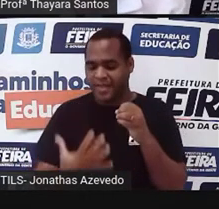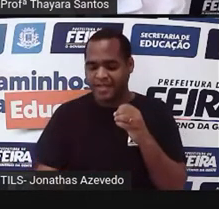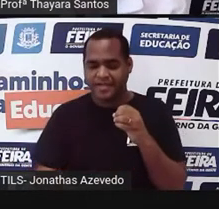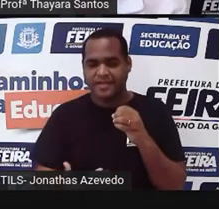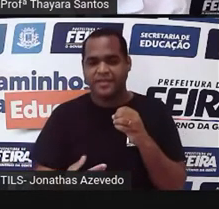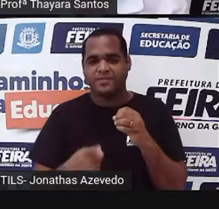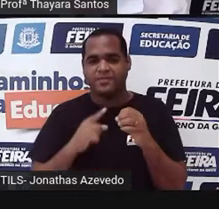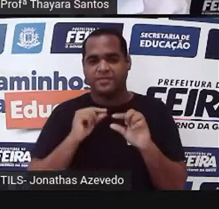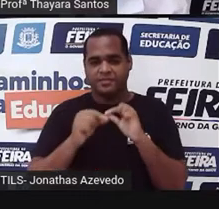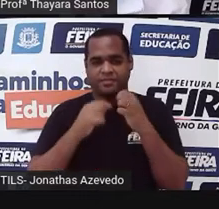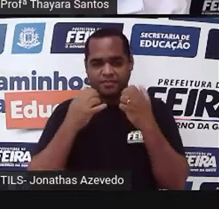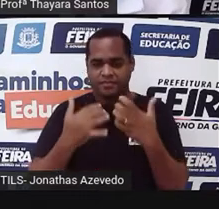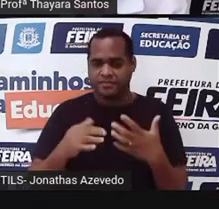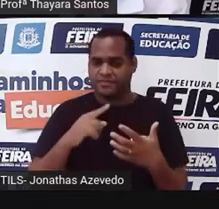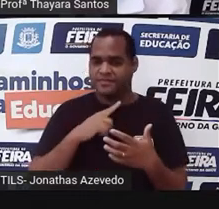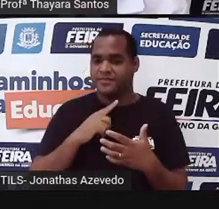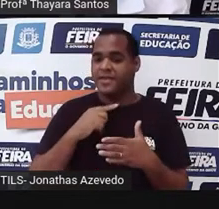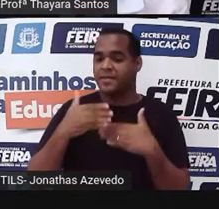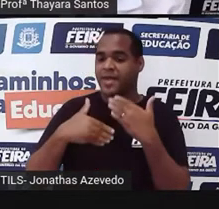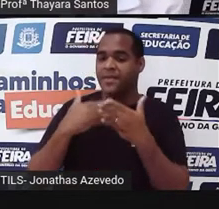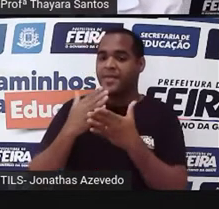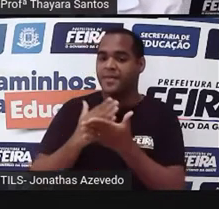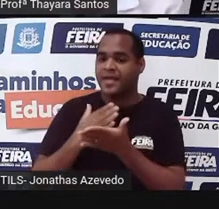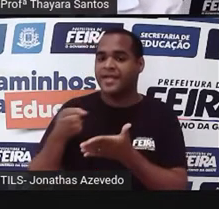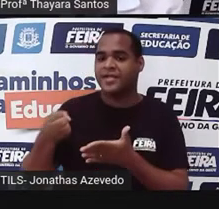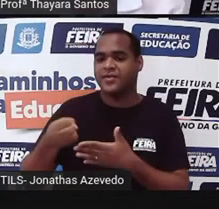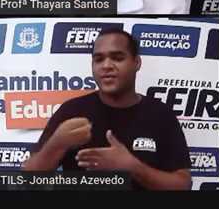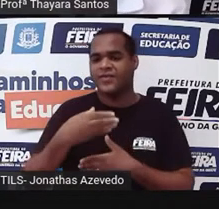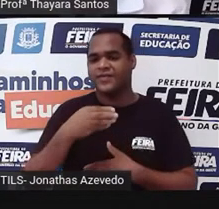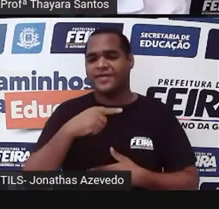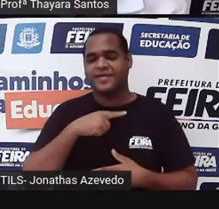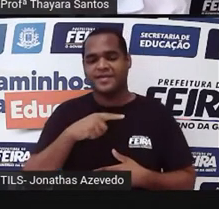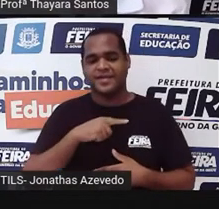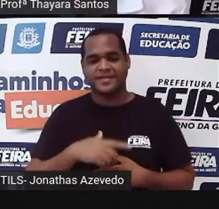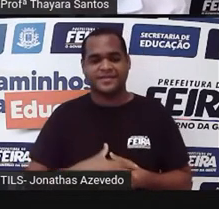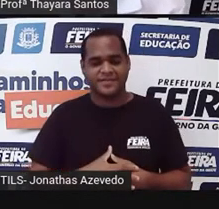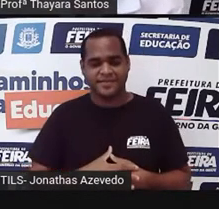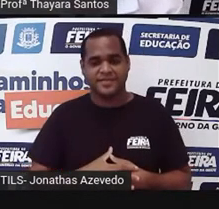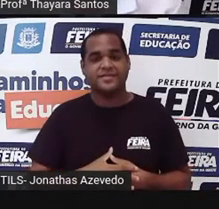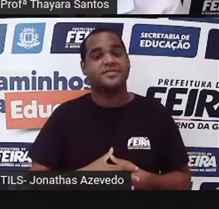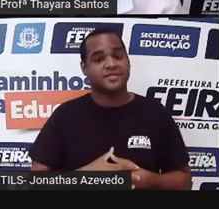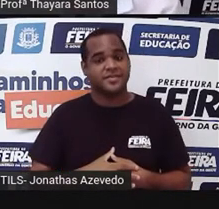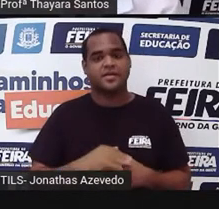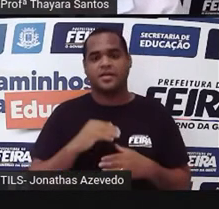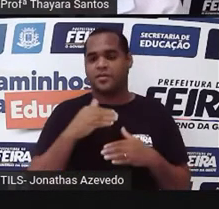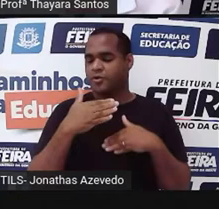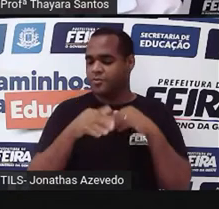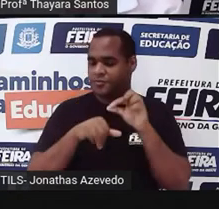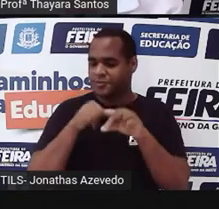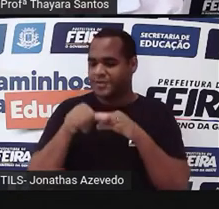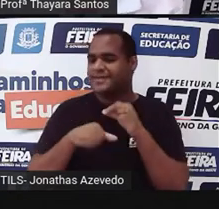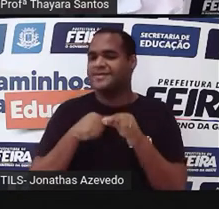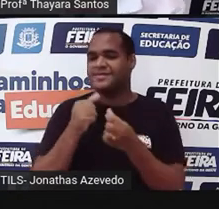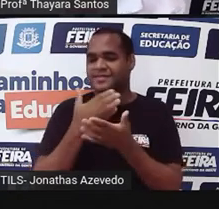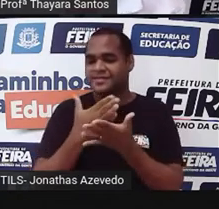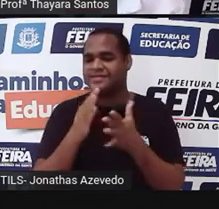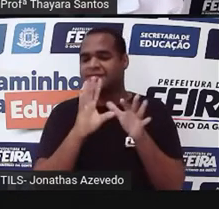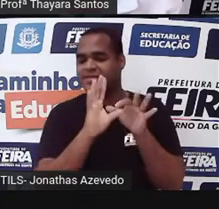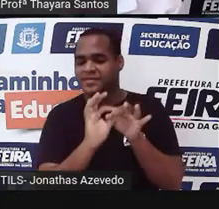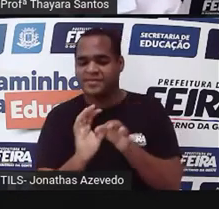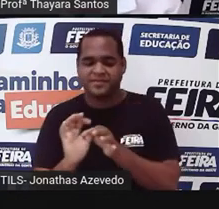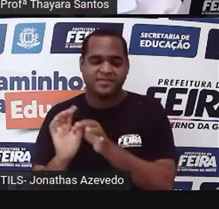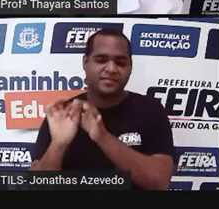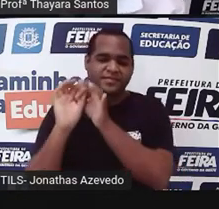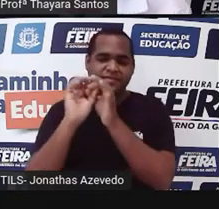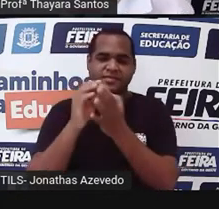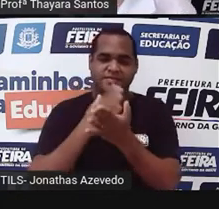vai germinar e vai dar origem a nova planta. E essa nova planta vai começar todo o ciclo. Vai desenvolver o